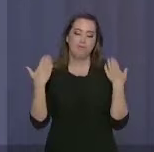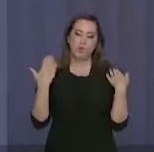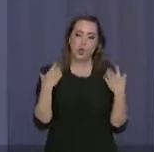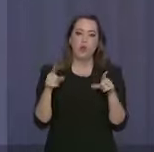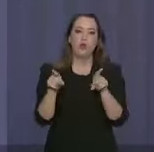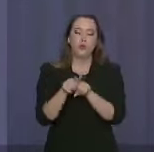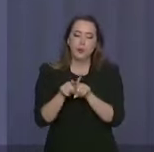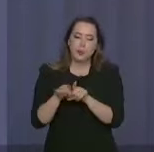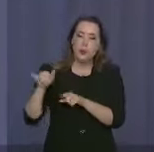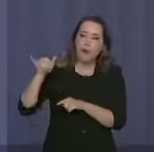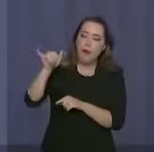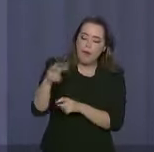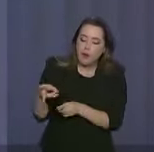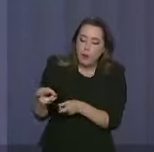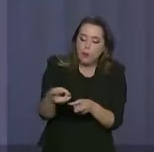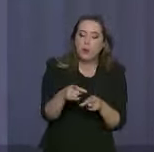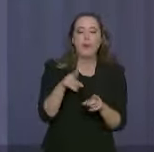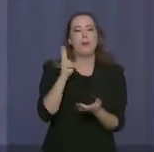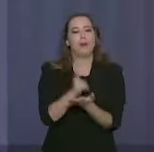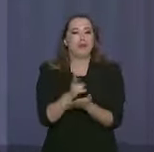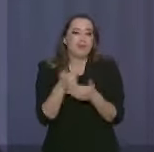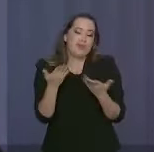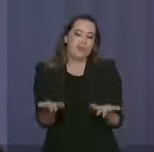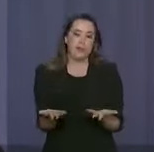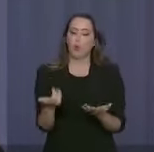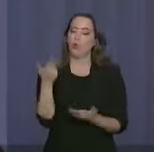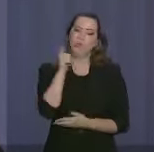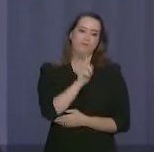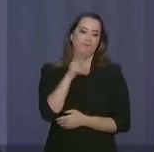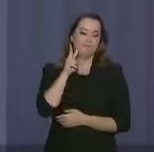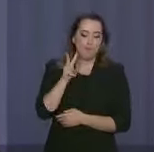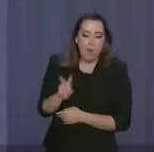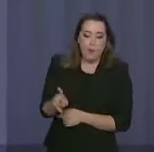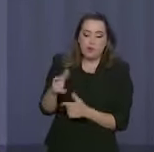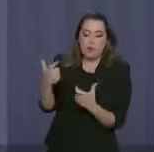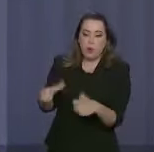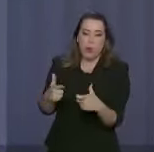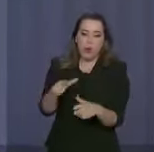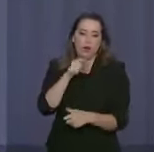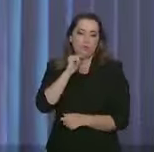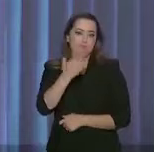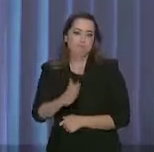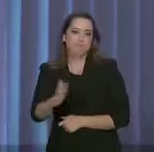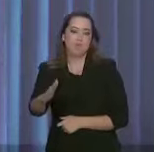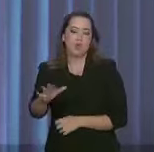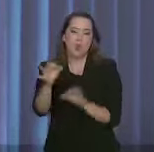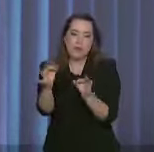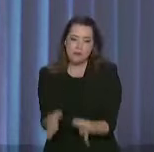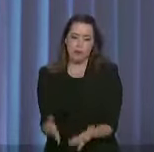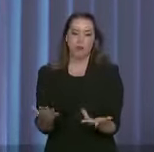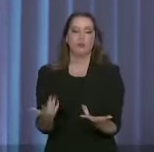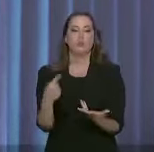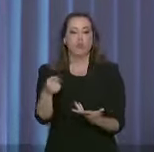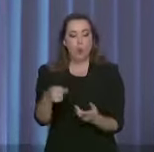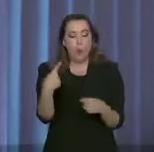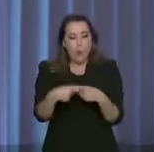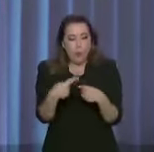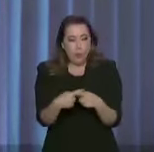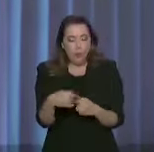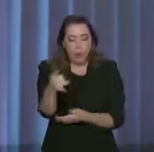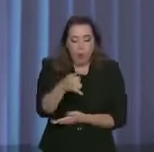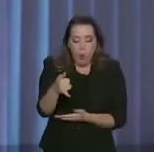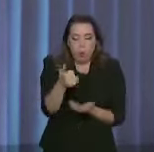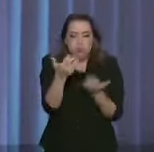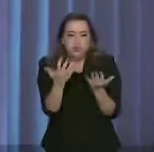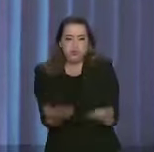esforço contínuo e ininterrupto, desde o começo não tem sido possível identificar as manchas de óleo ainda no mar, por tratarem-se de um material pesado,